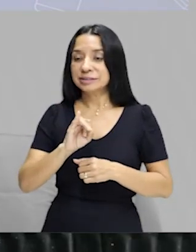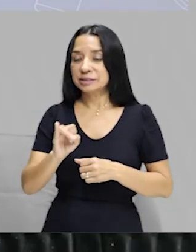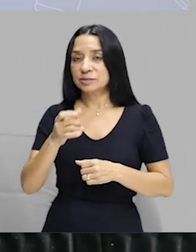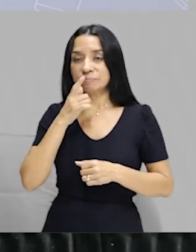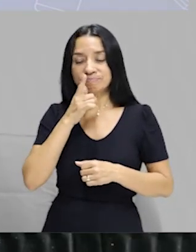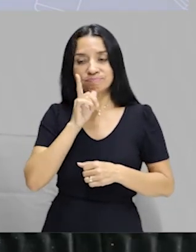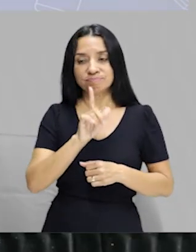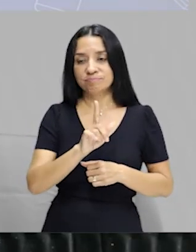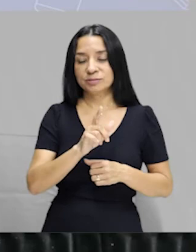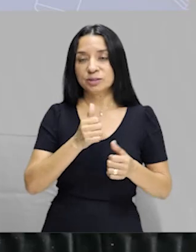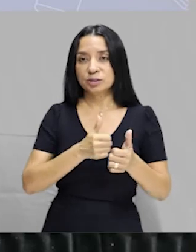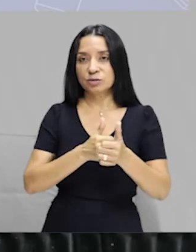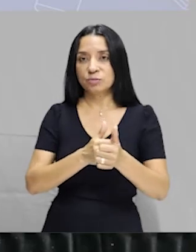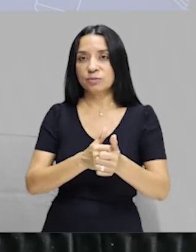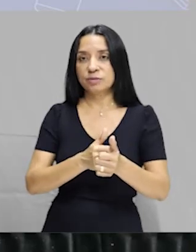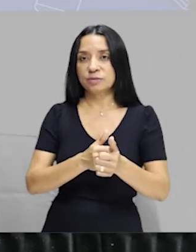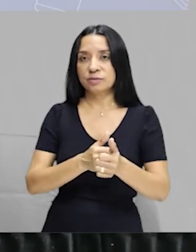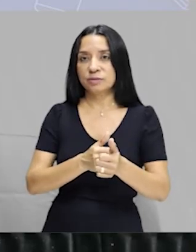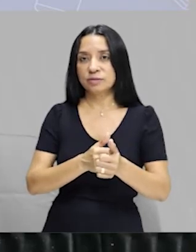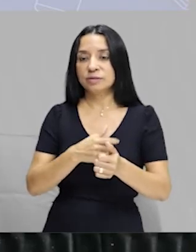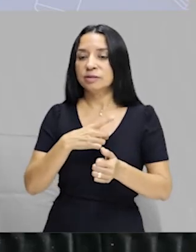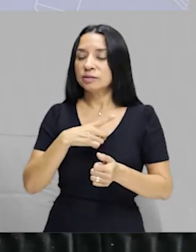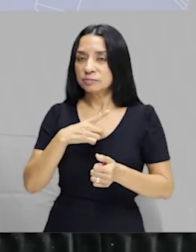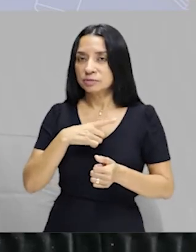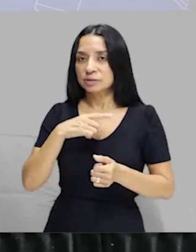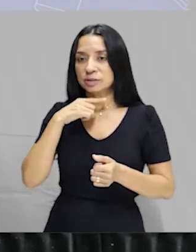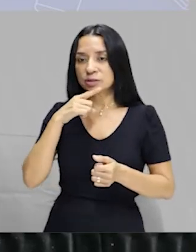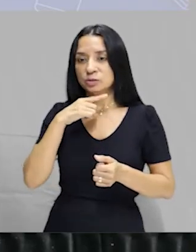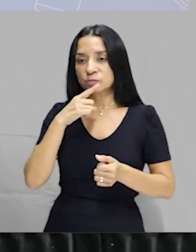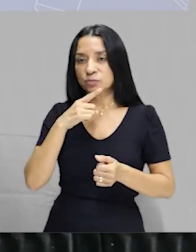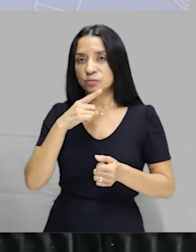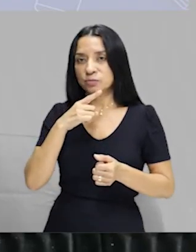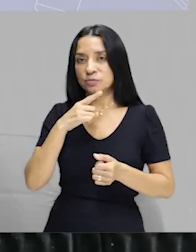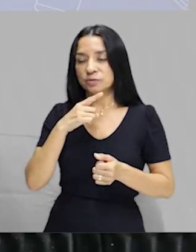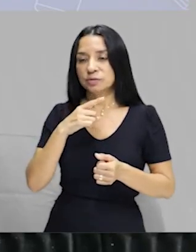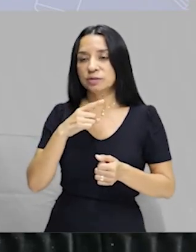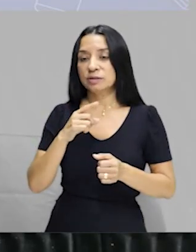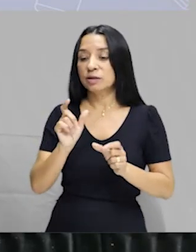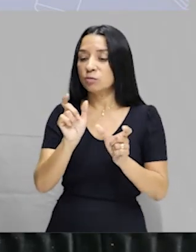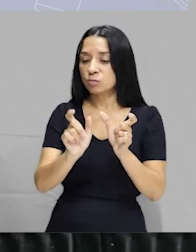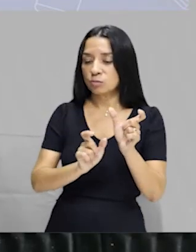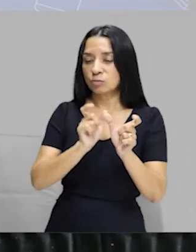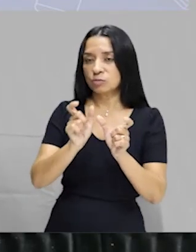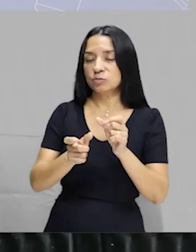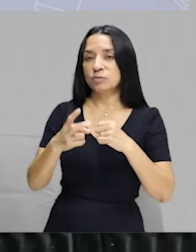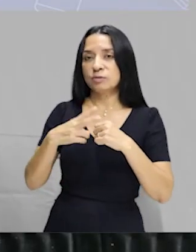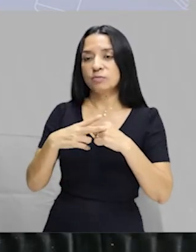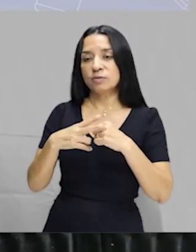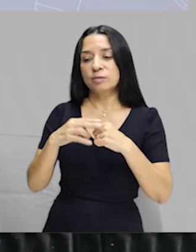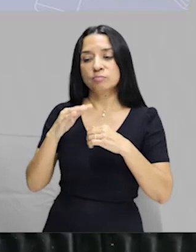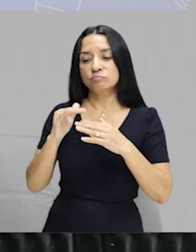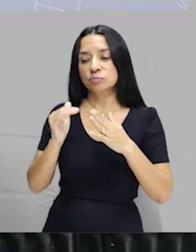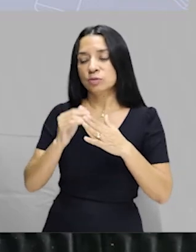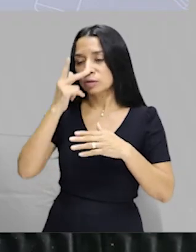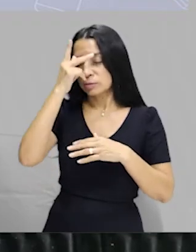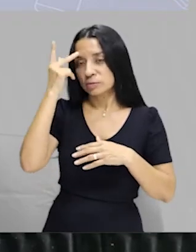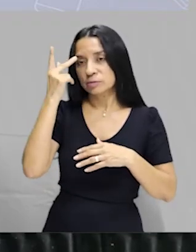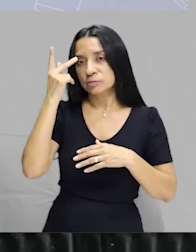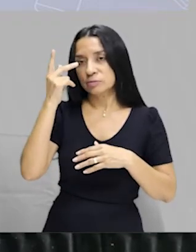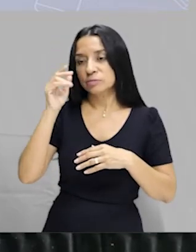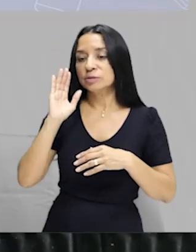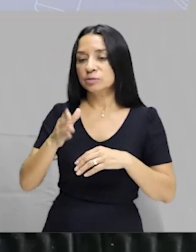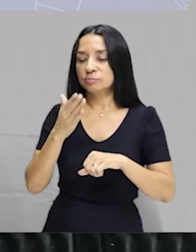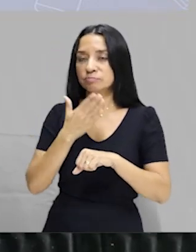acompanhar a resposta, você, e tiver dúvida, você conjuga aquele verbo lá, todas as pessoas. Já é um treino para você,